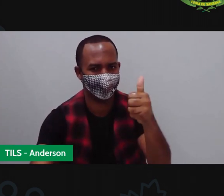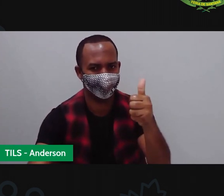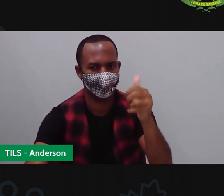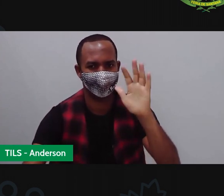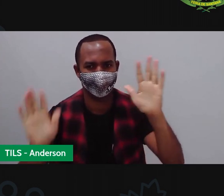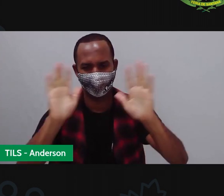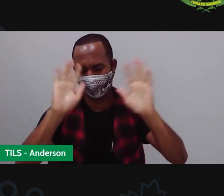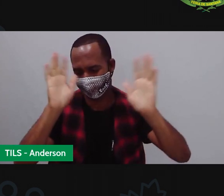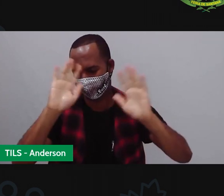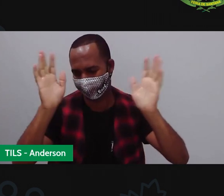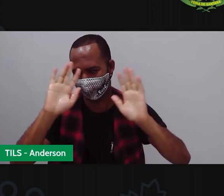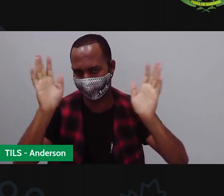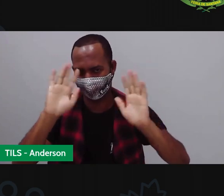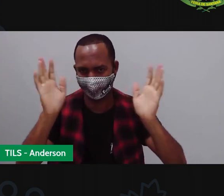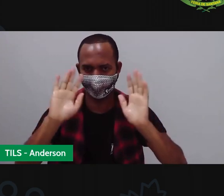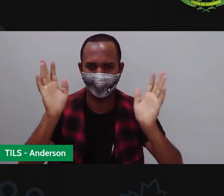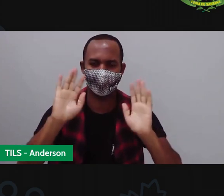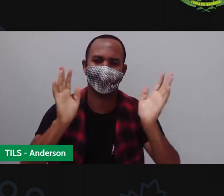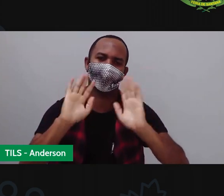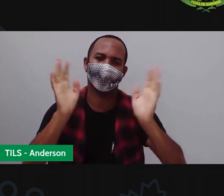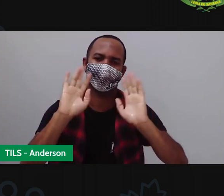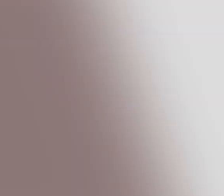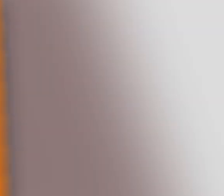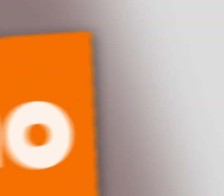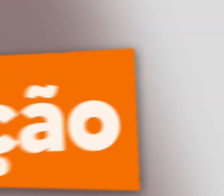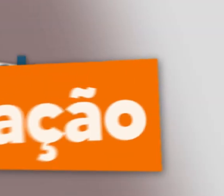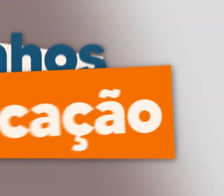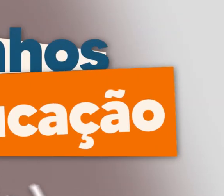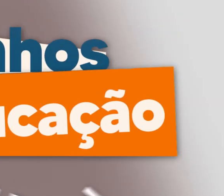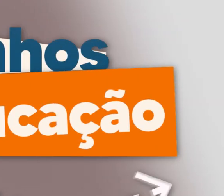Um beijo de Promaria, um beijo de Anderson e até a próxima. tchau.